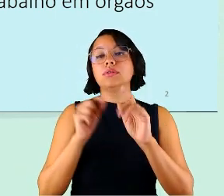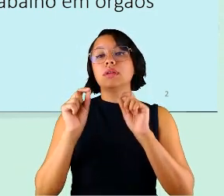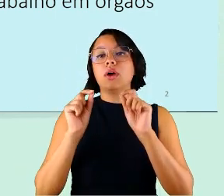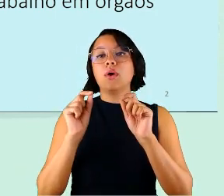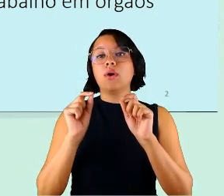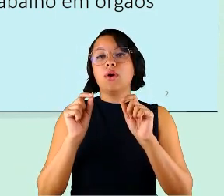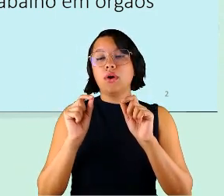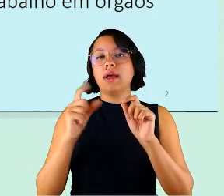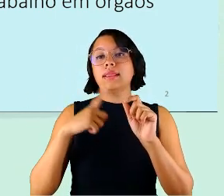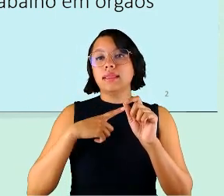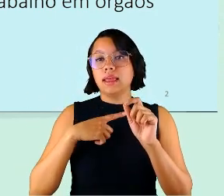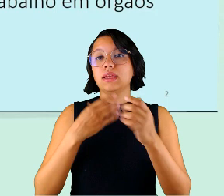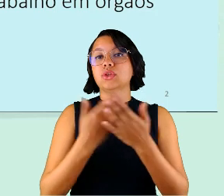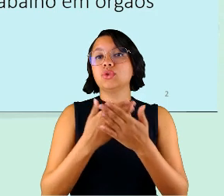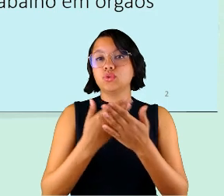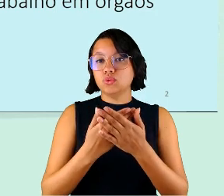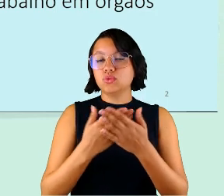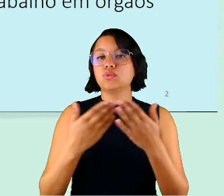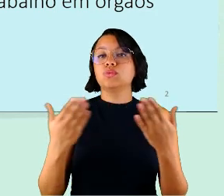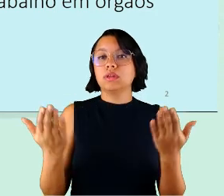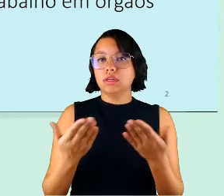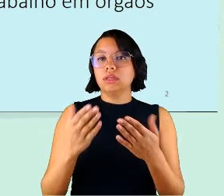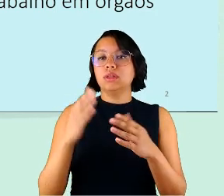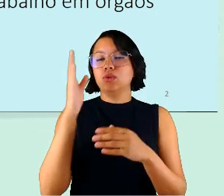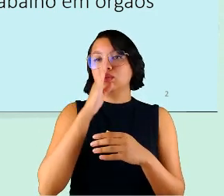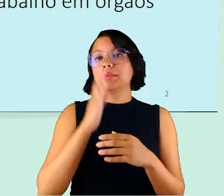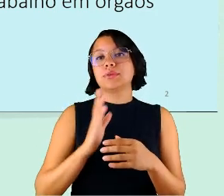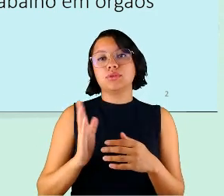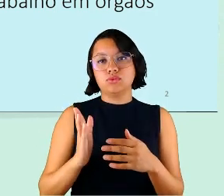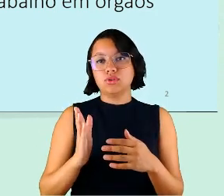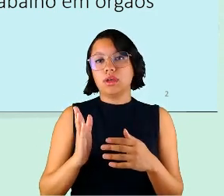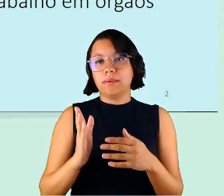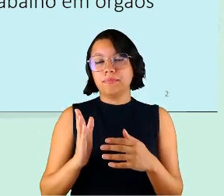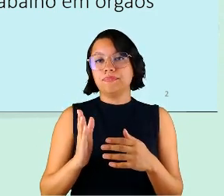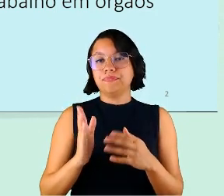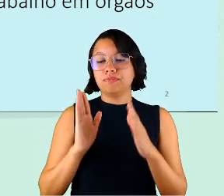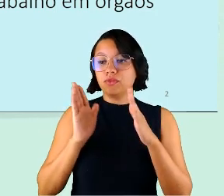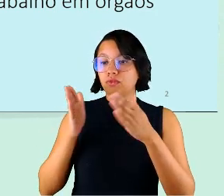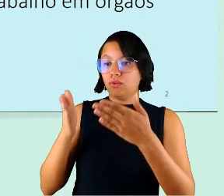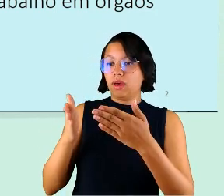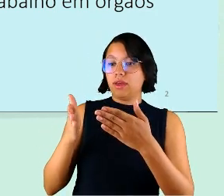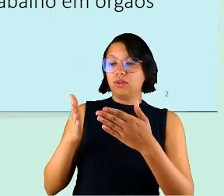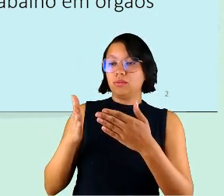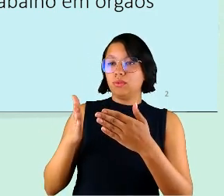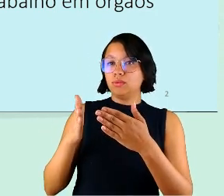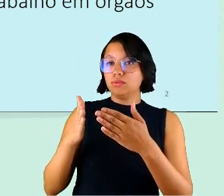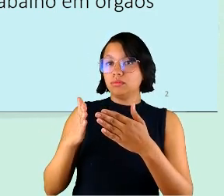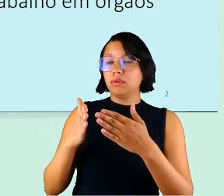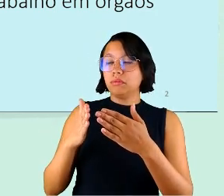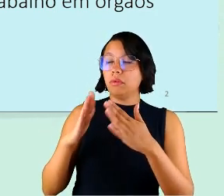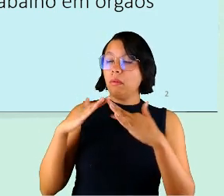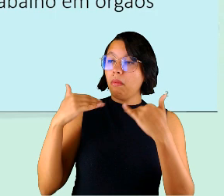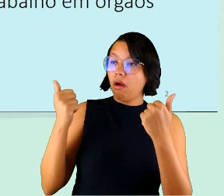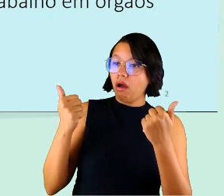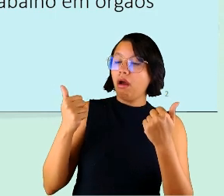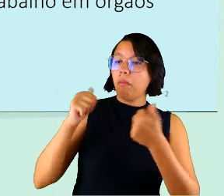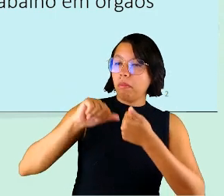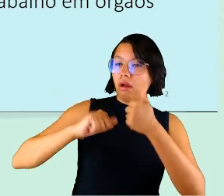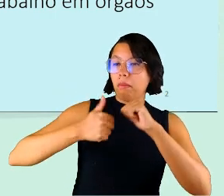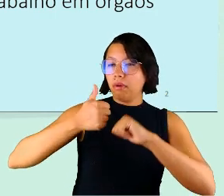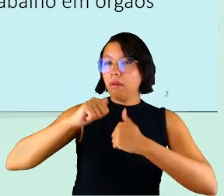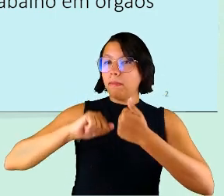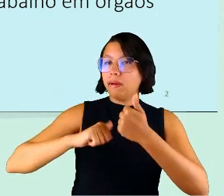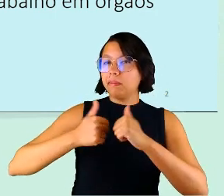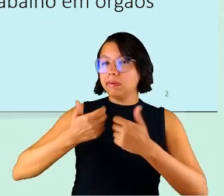estudos, então, sistemáticos aqui no Brasil já encaminhando para os benefícios, né? As vantagens e os desafios do